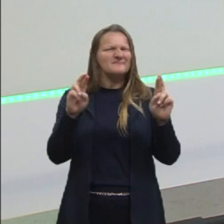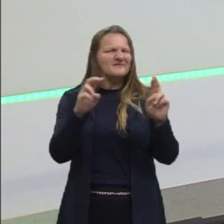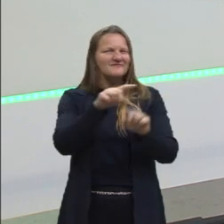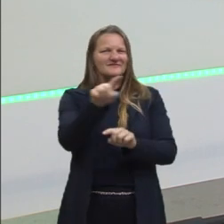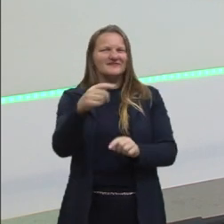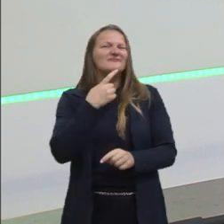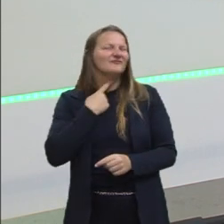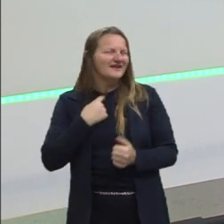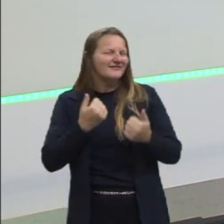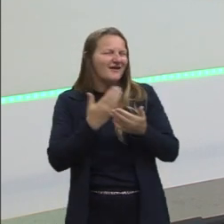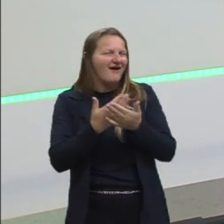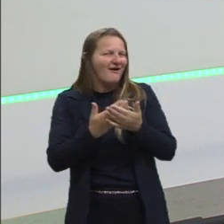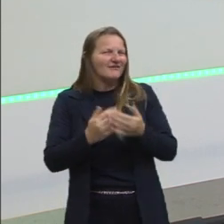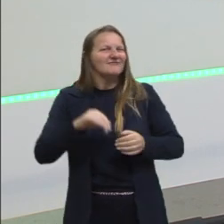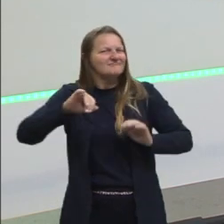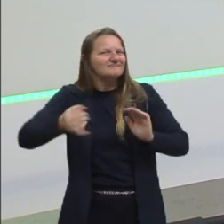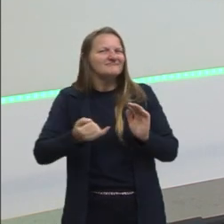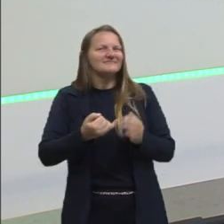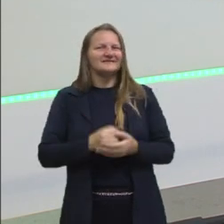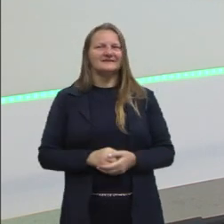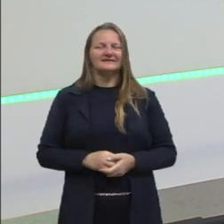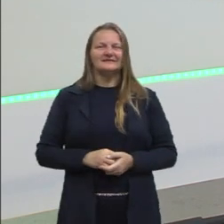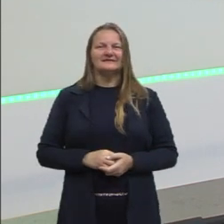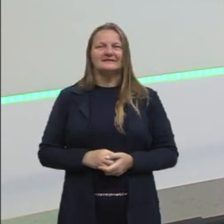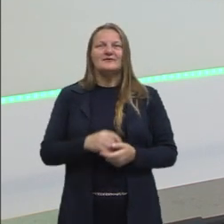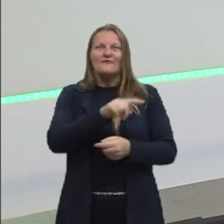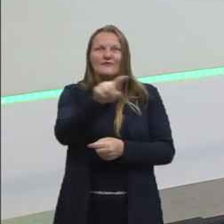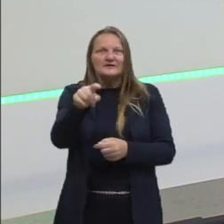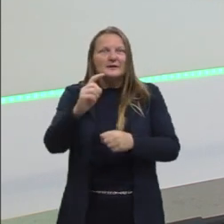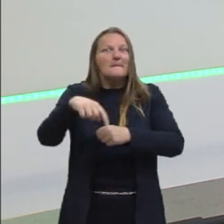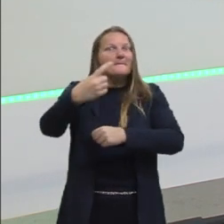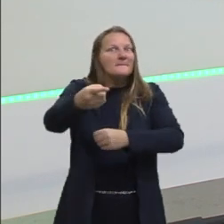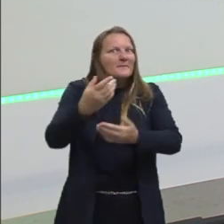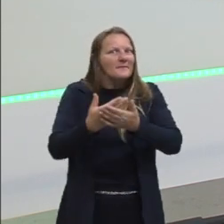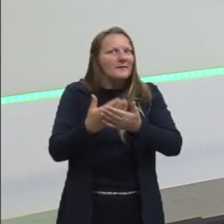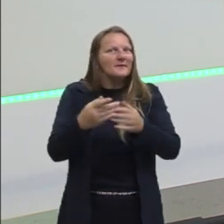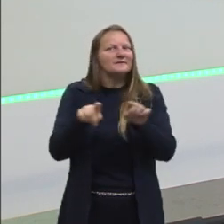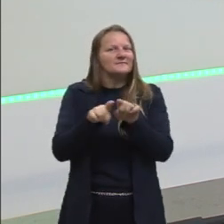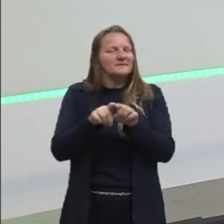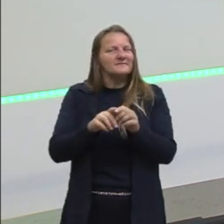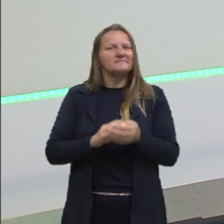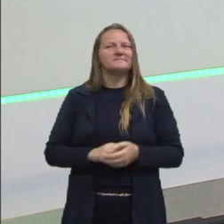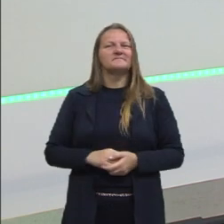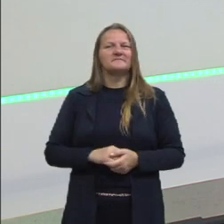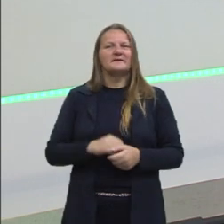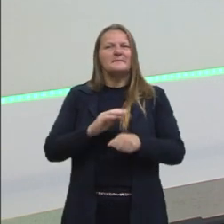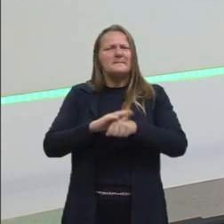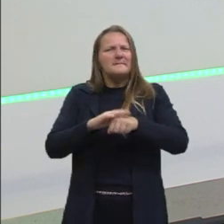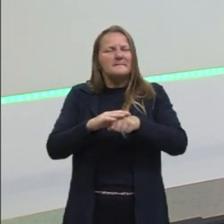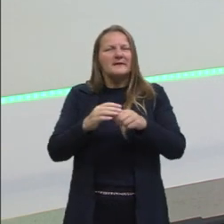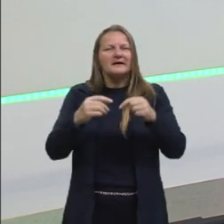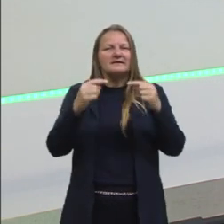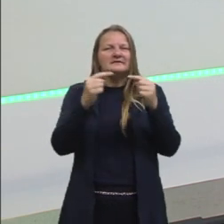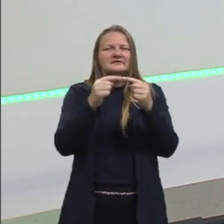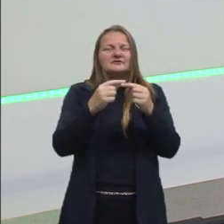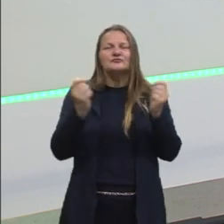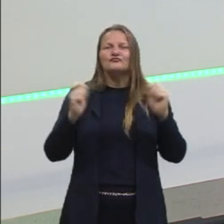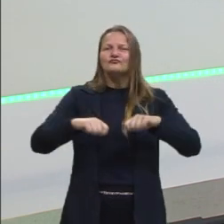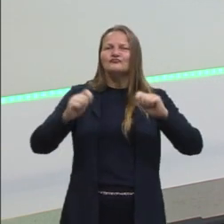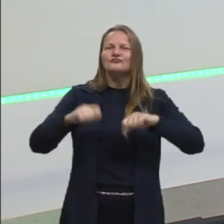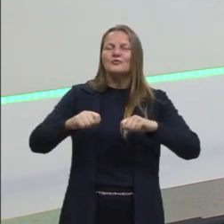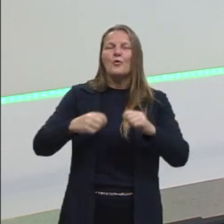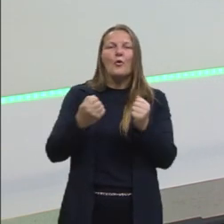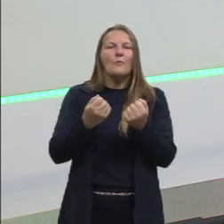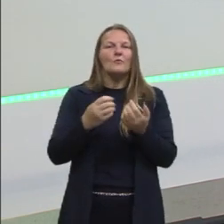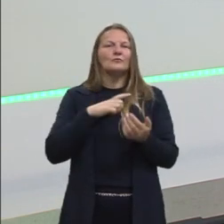vocês tenham gostado, aproveitado a aula. conto com vocês na próxima aula, onde nós vamos ver todas as competências, todos os